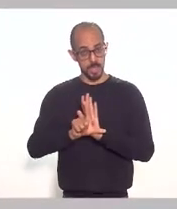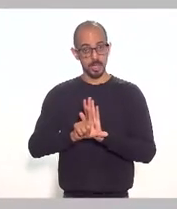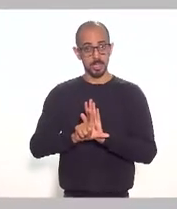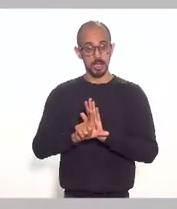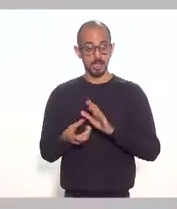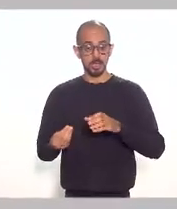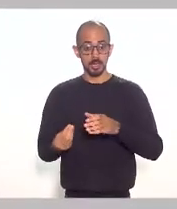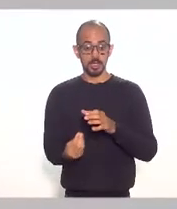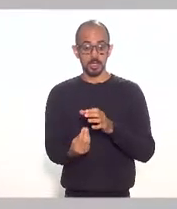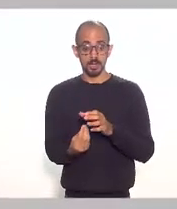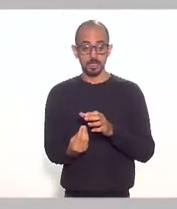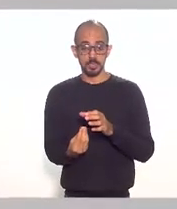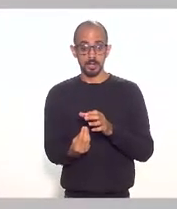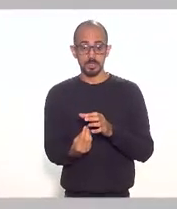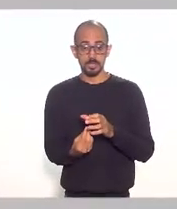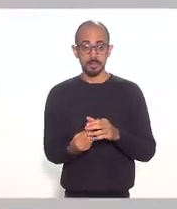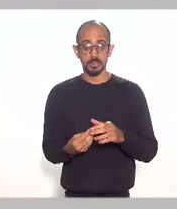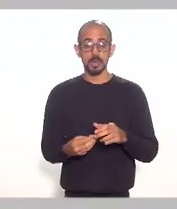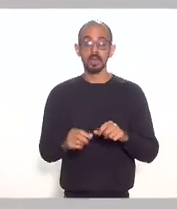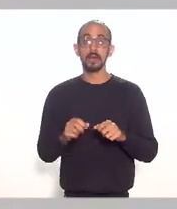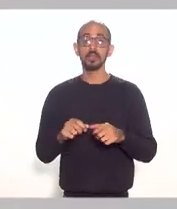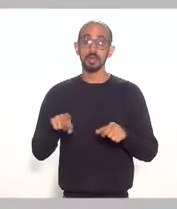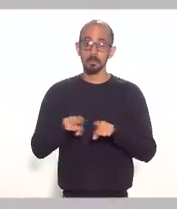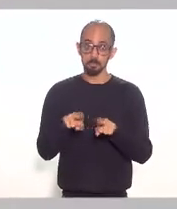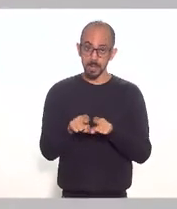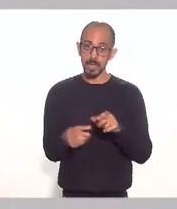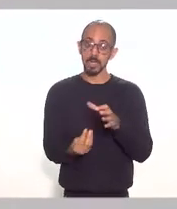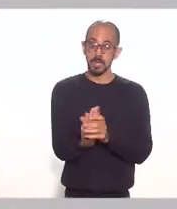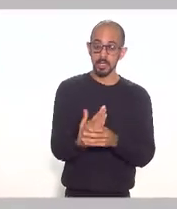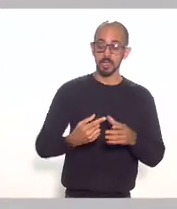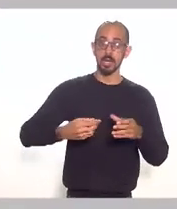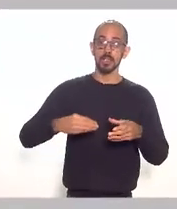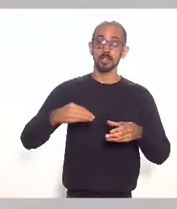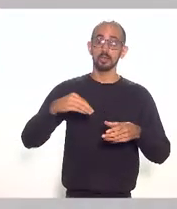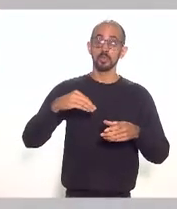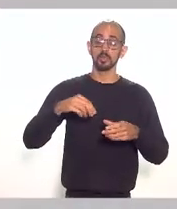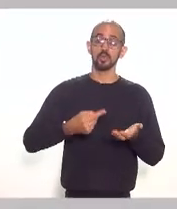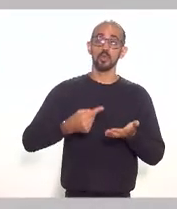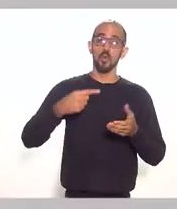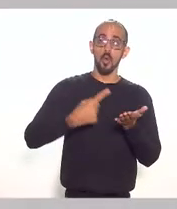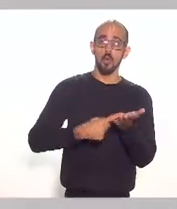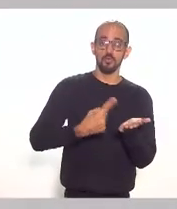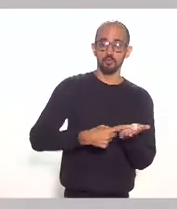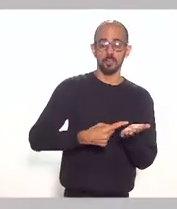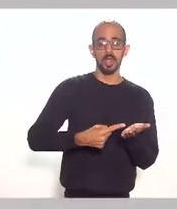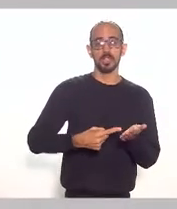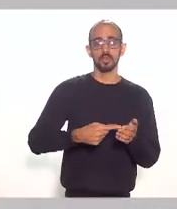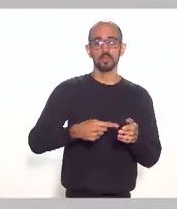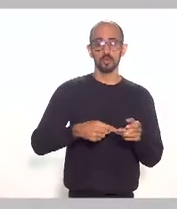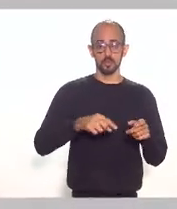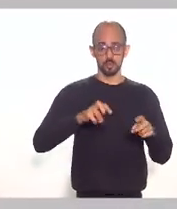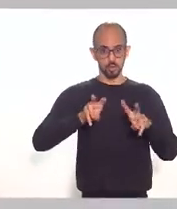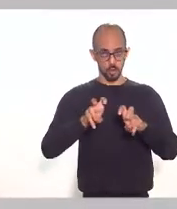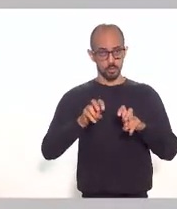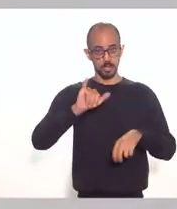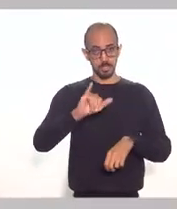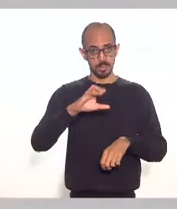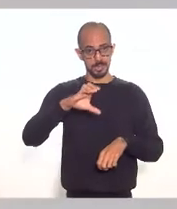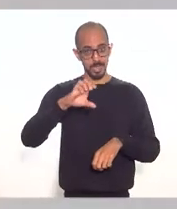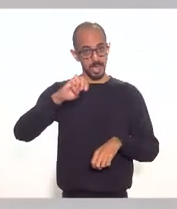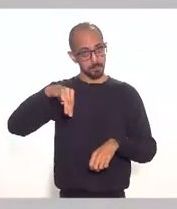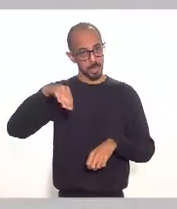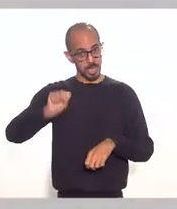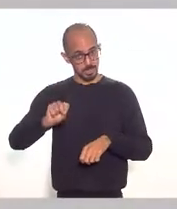internalizando o convênio 188 também limitando o ICMS a 7%